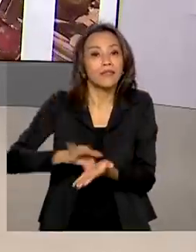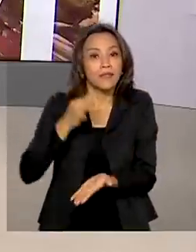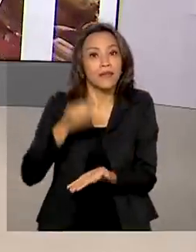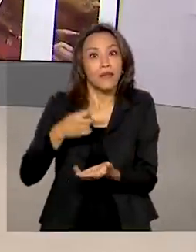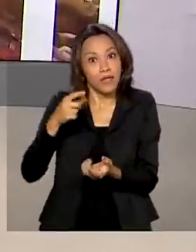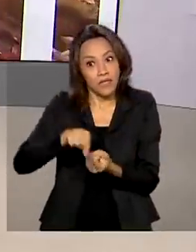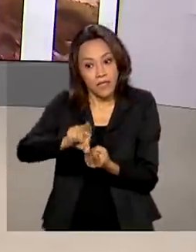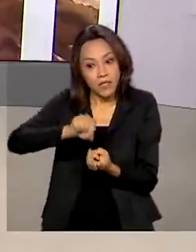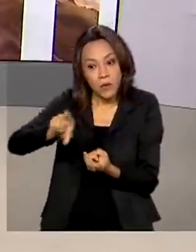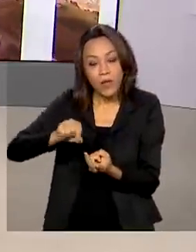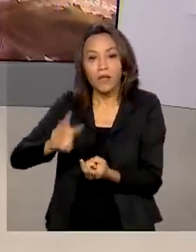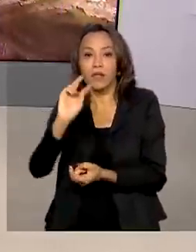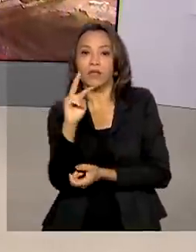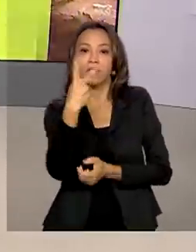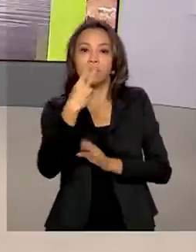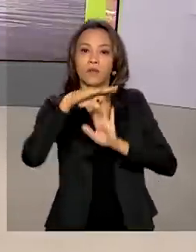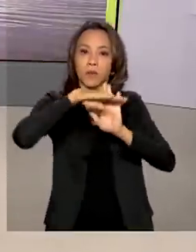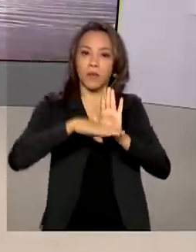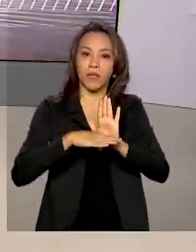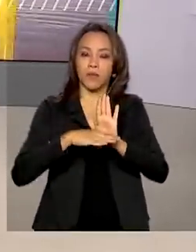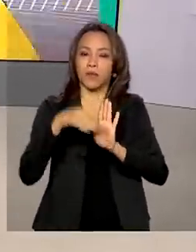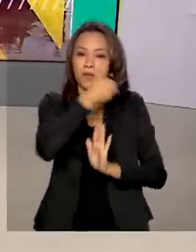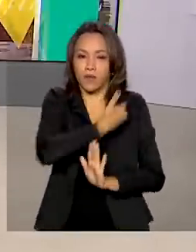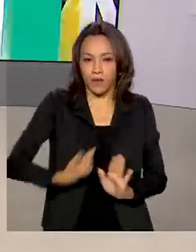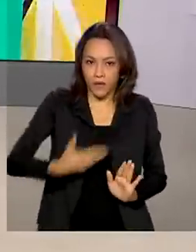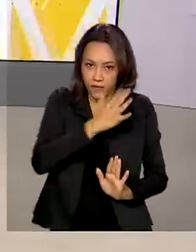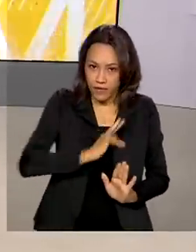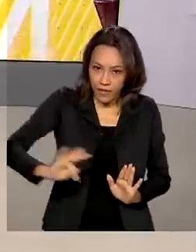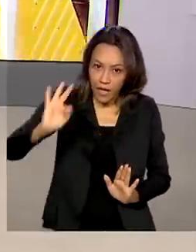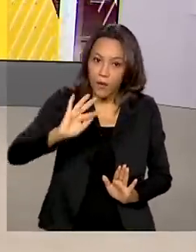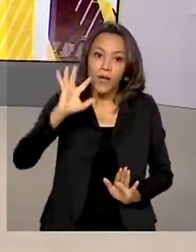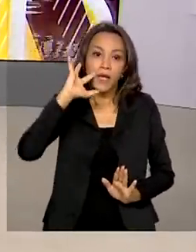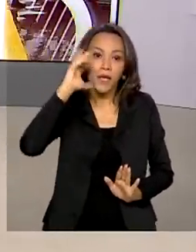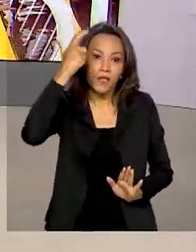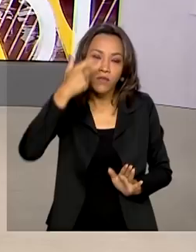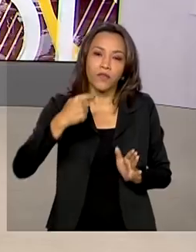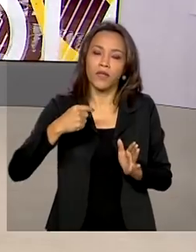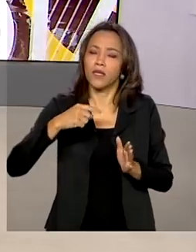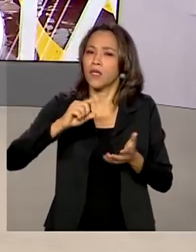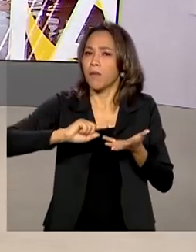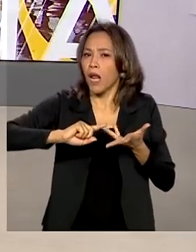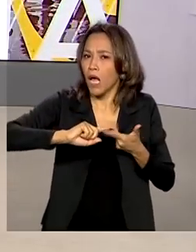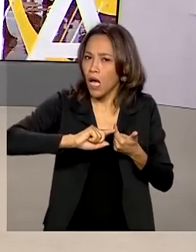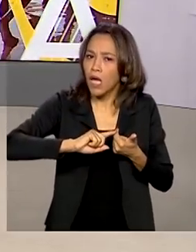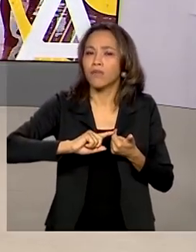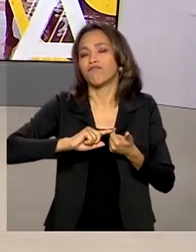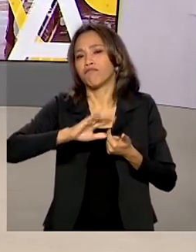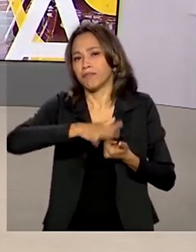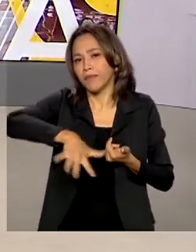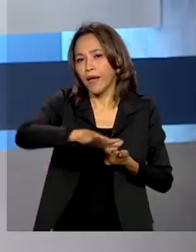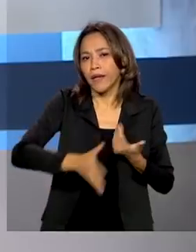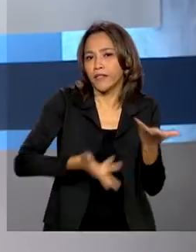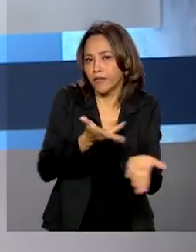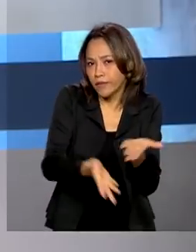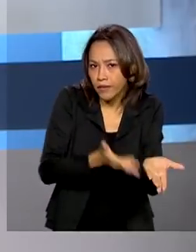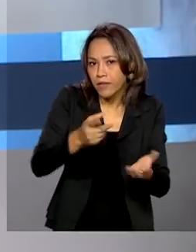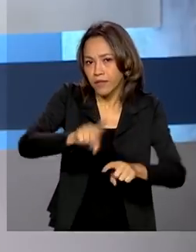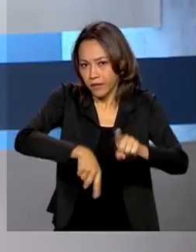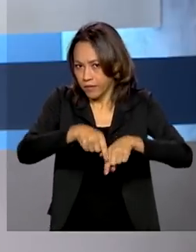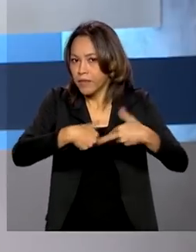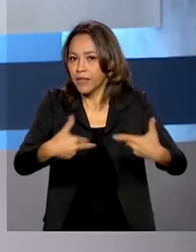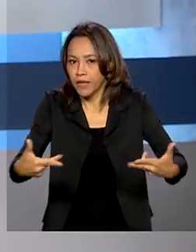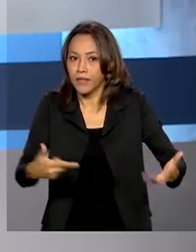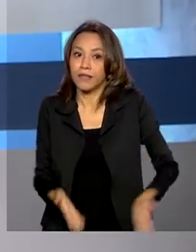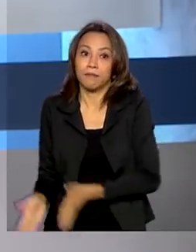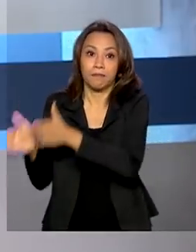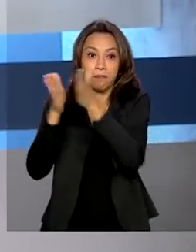em dois programas do governo federal de desenvolvimento de soluções inovadoras em produtos ou serviços. Neste ano,